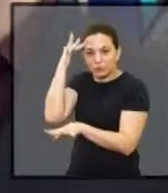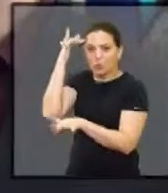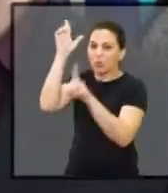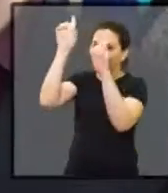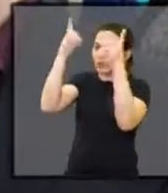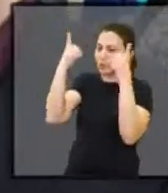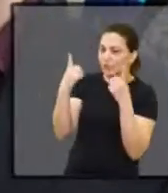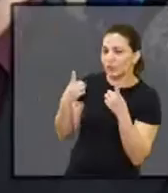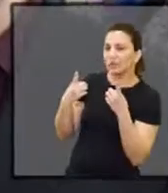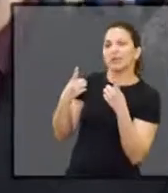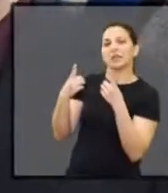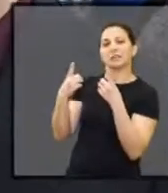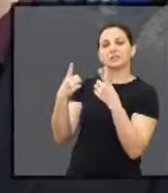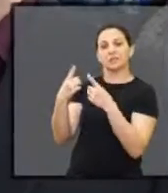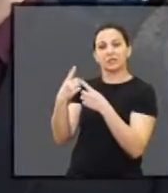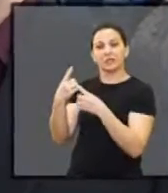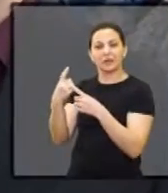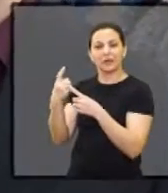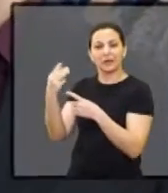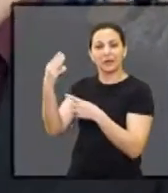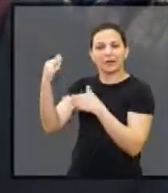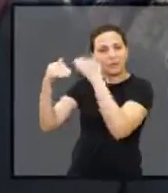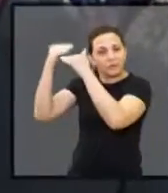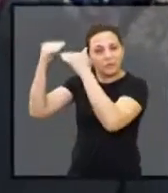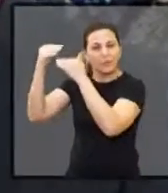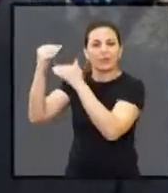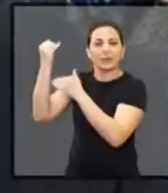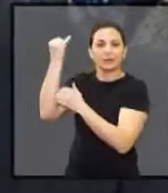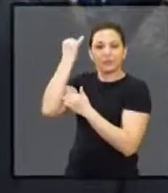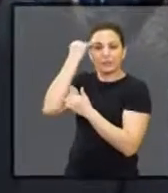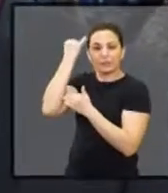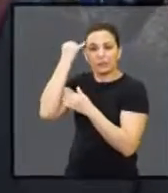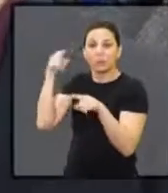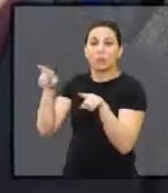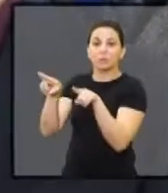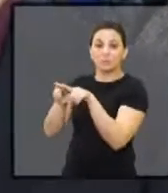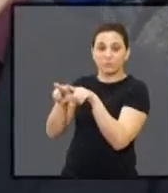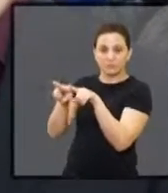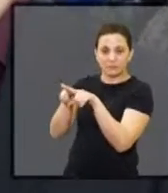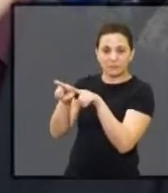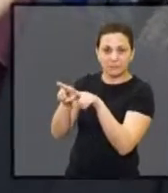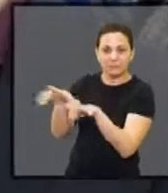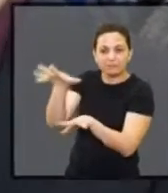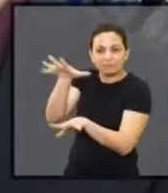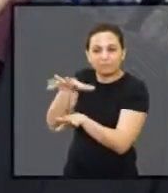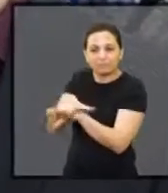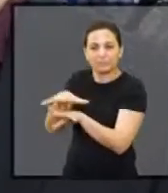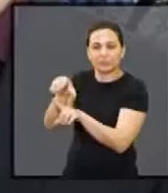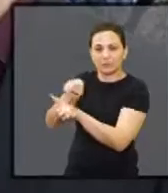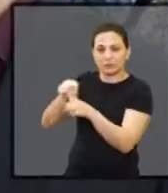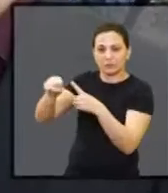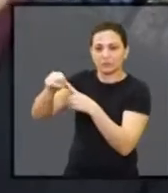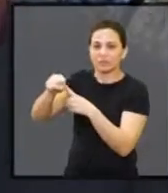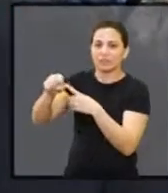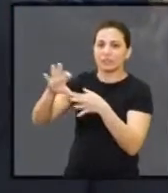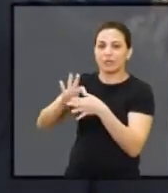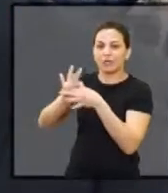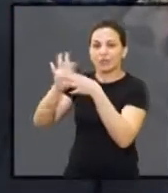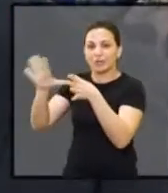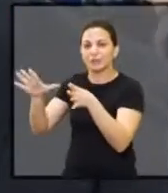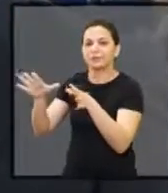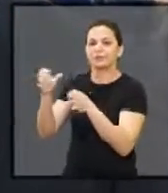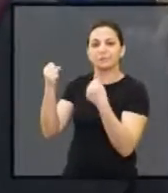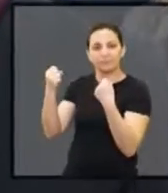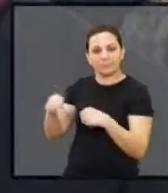algum tipo de atraso no desenvolvimento intelectual e tentar inserir ela ao máximo na sociedade o mais